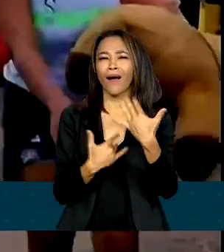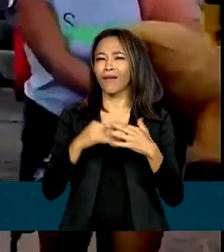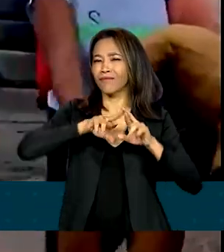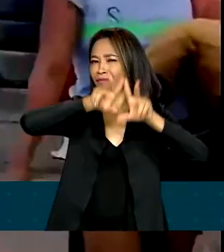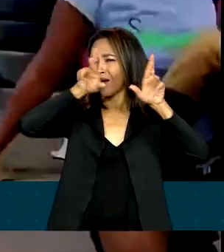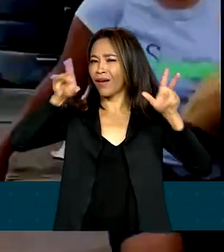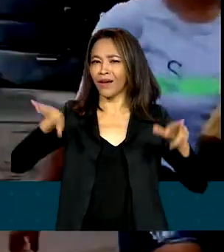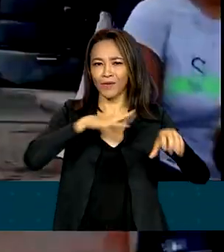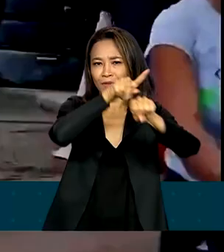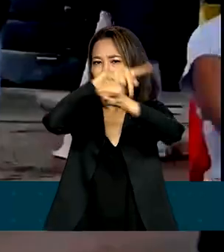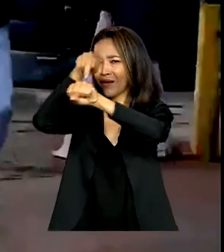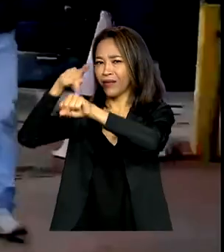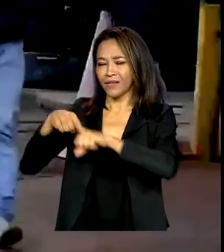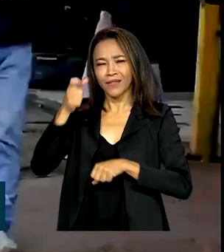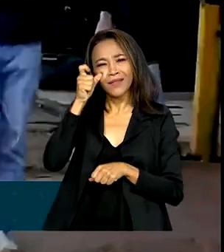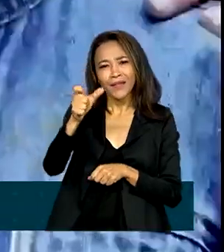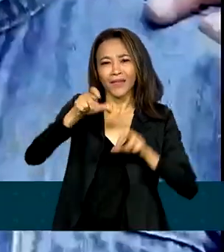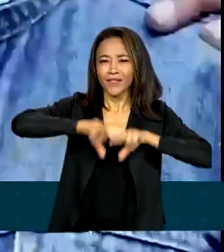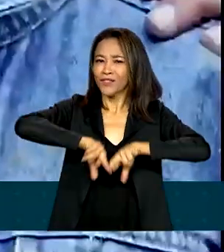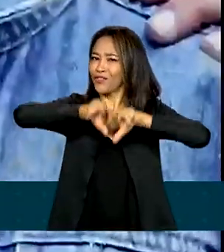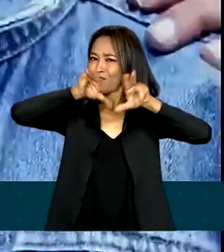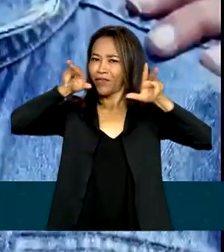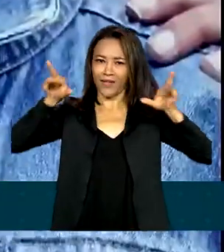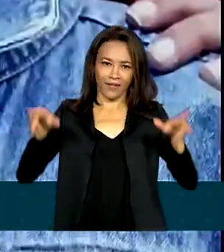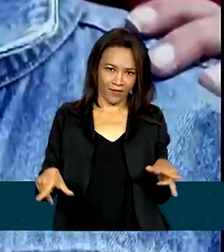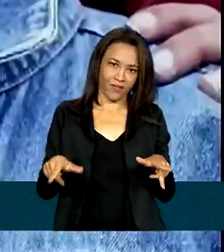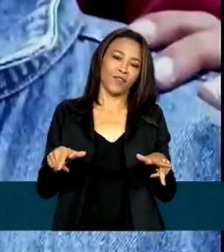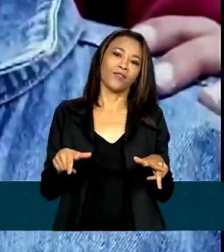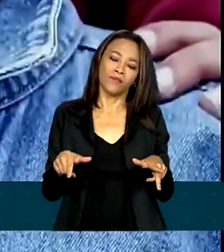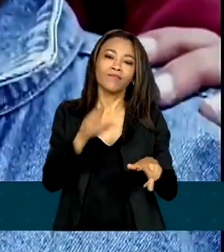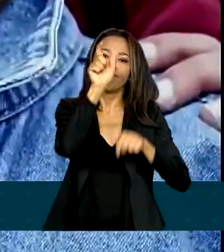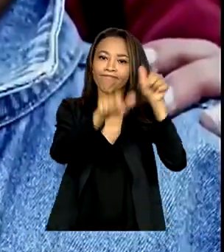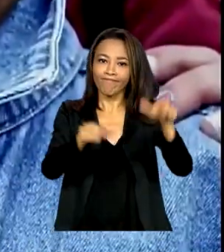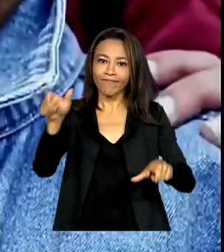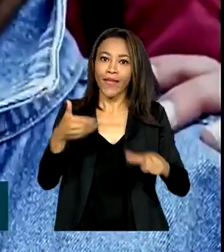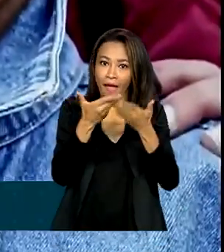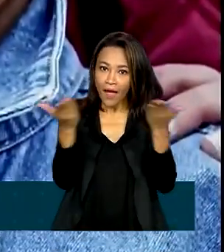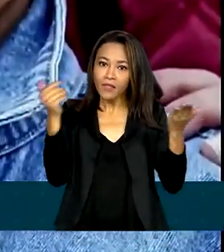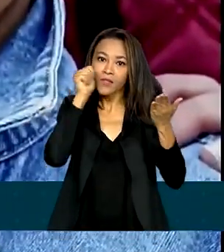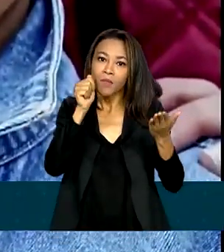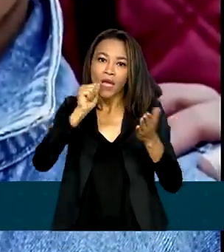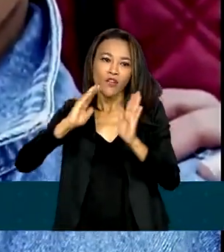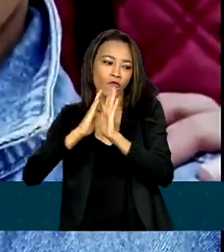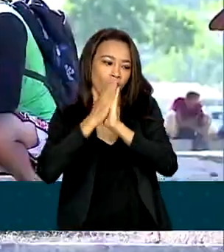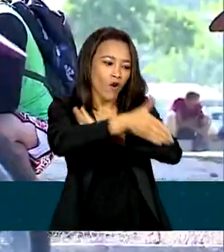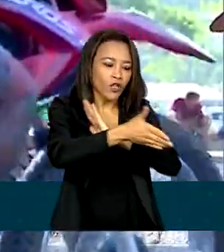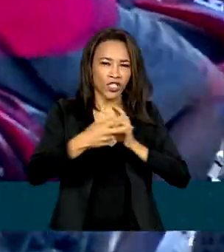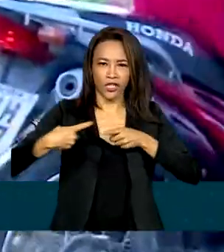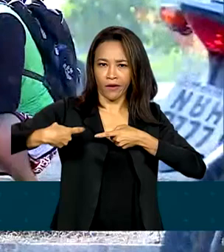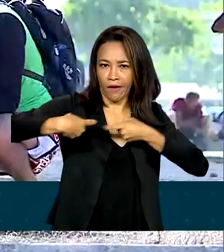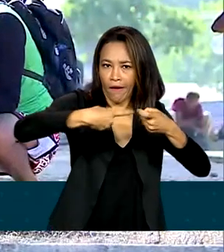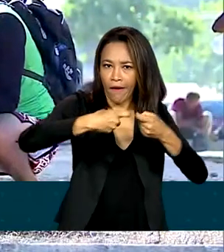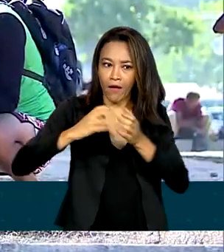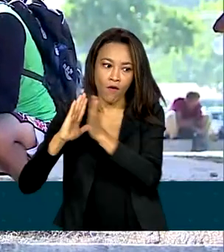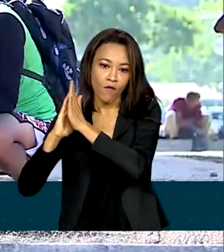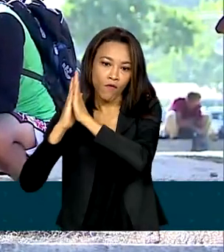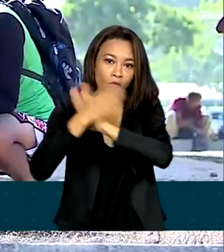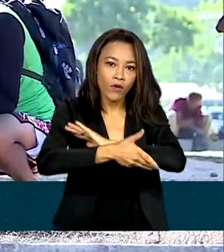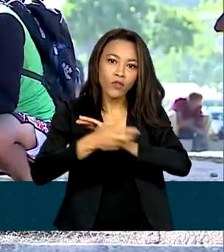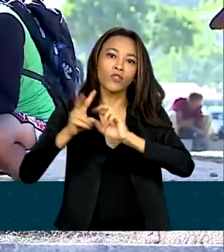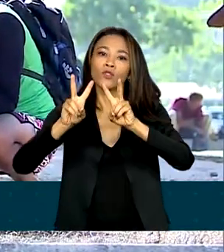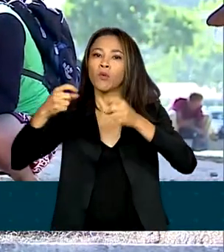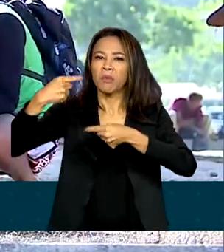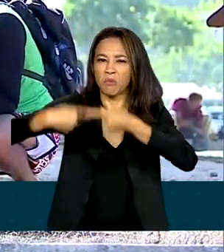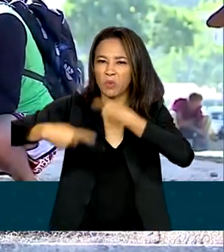diversos interesses em condições diferentes entre si. Elas fogem de guerras, de perseguição política,